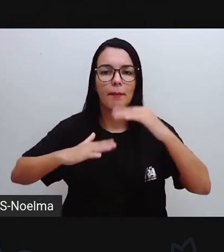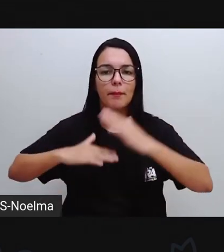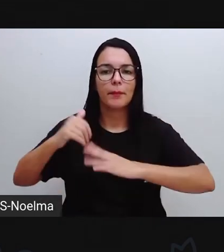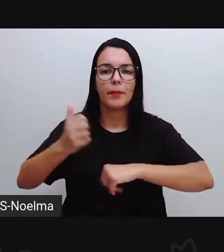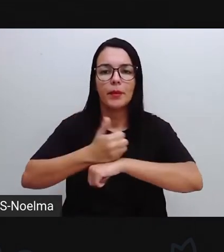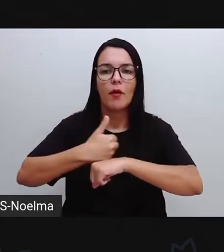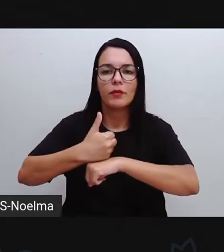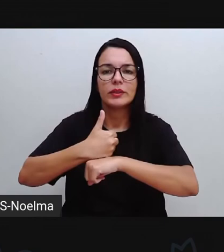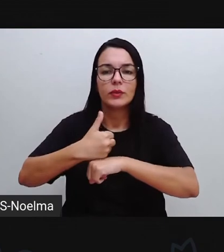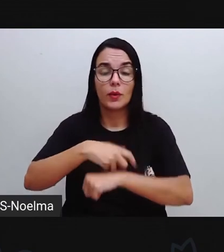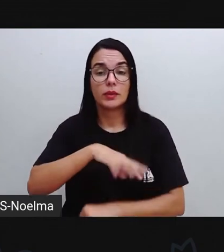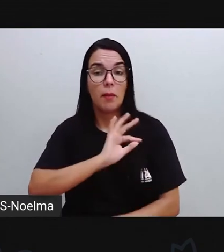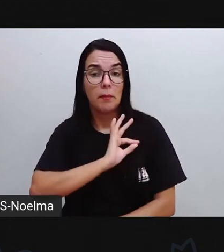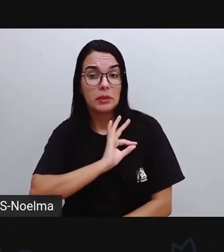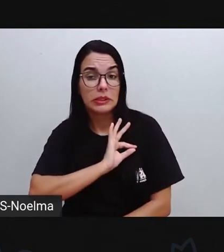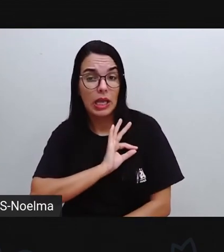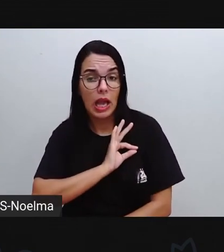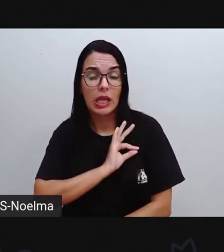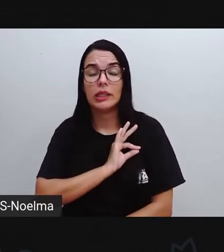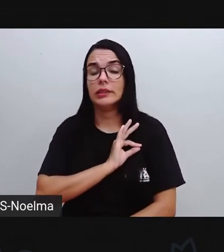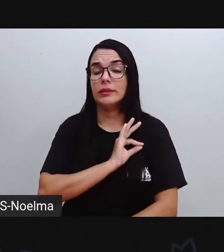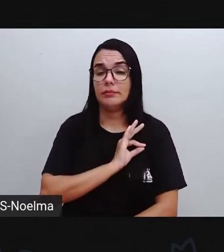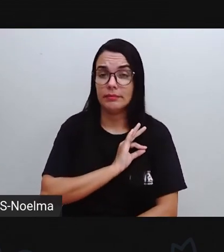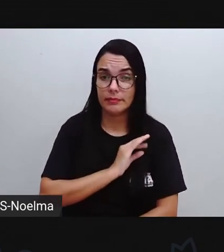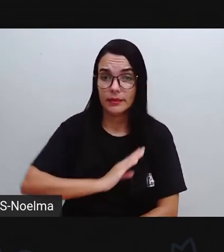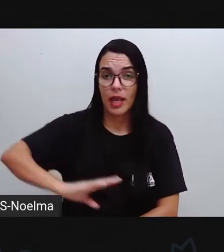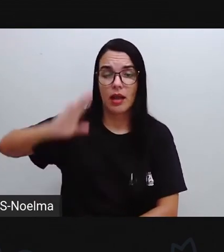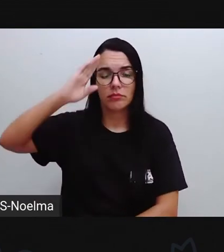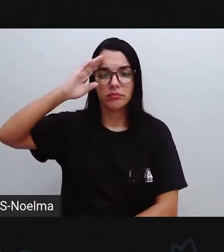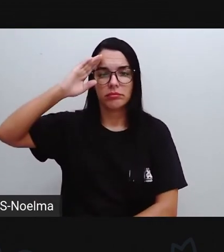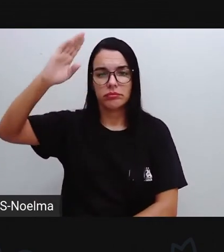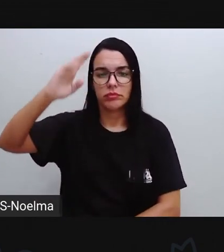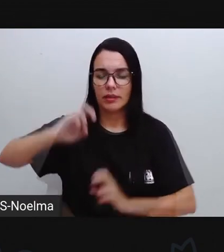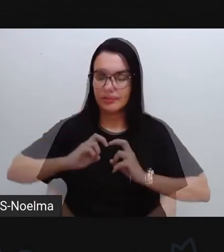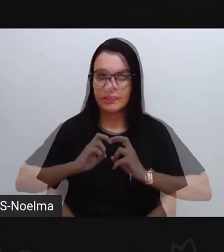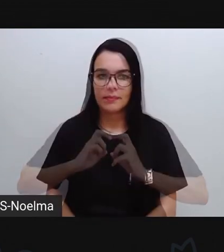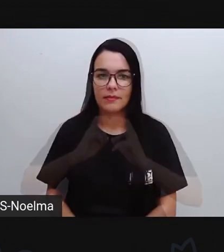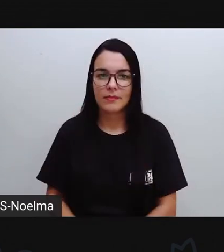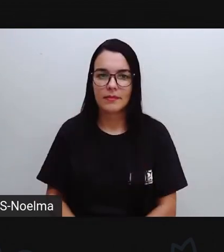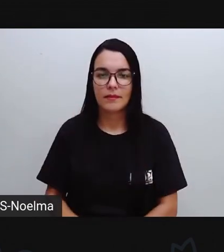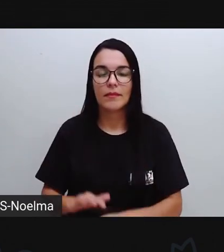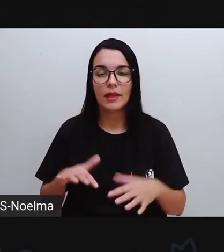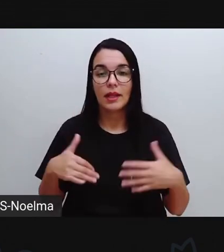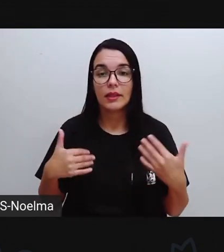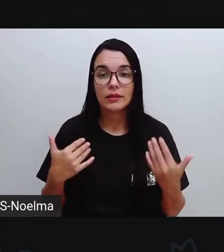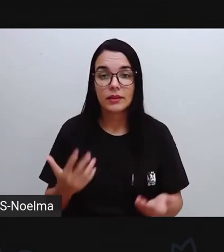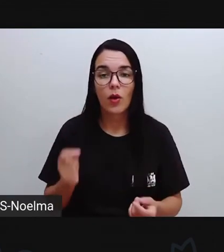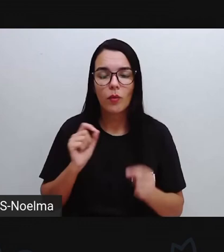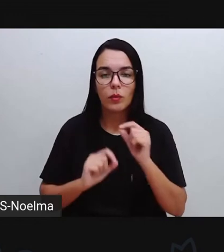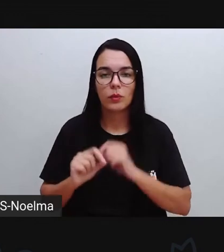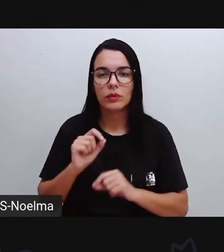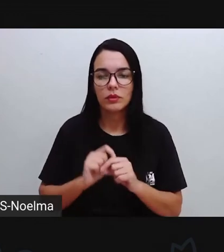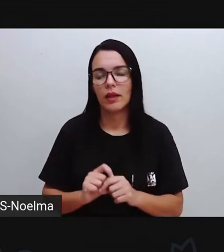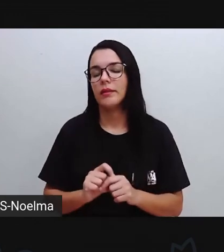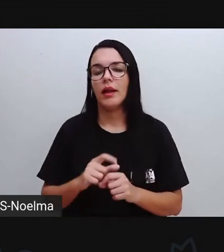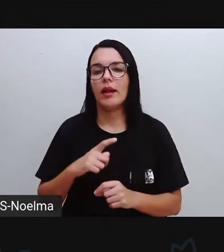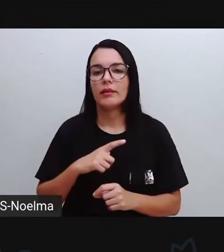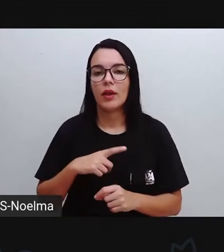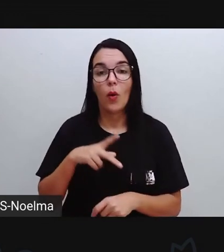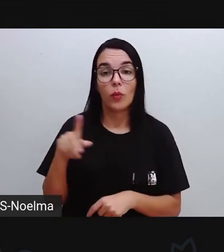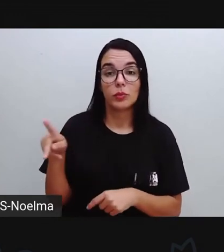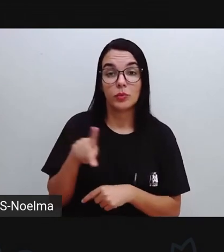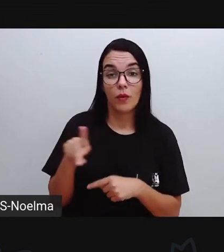parte de segurança, dos policiais, guarda de trânsito, certo? Que é o caso dos